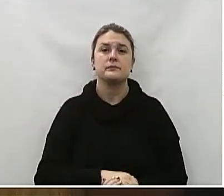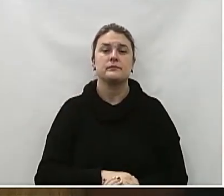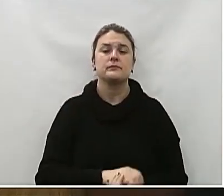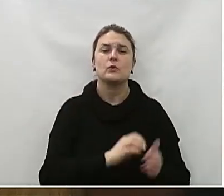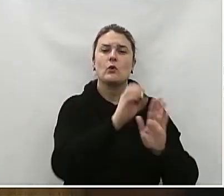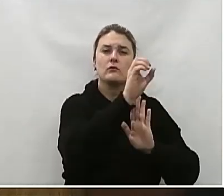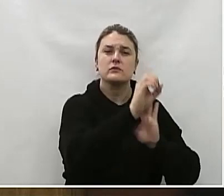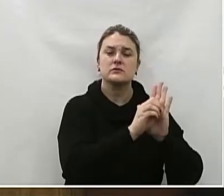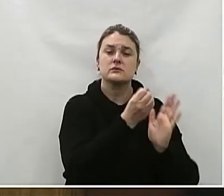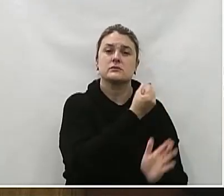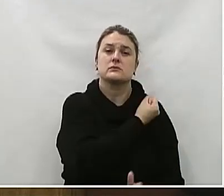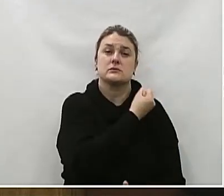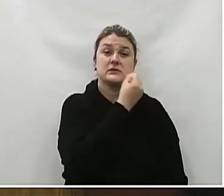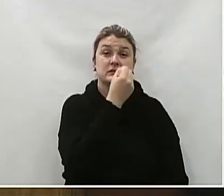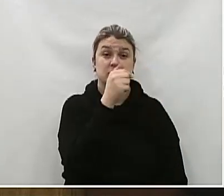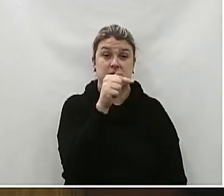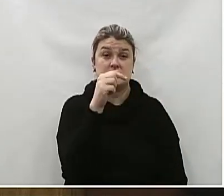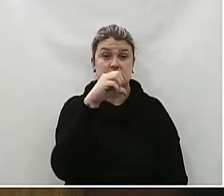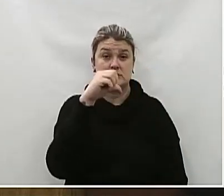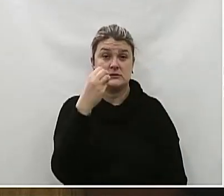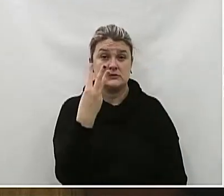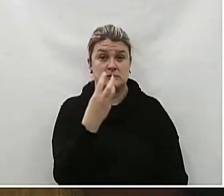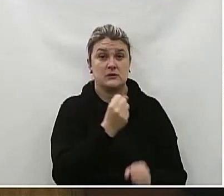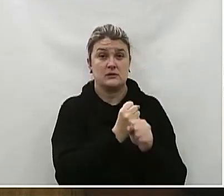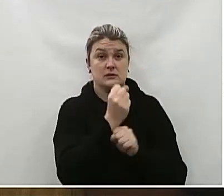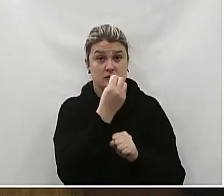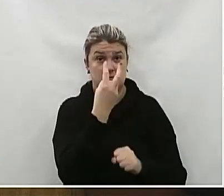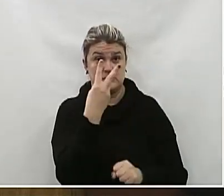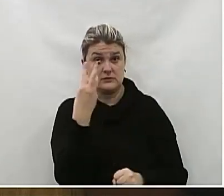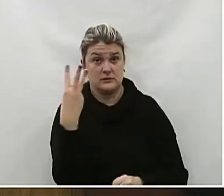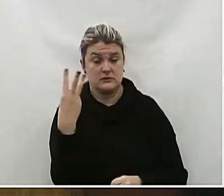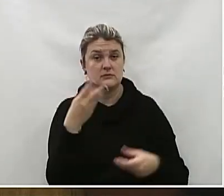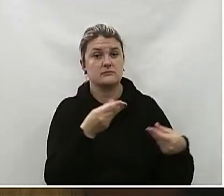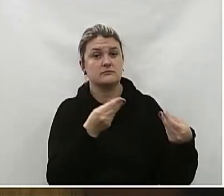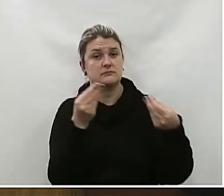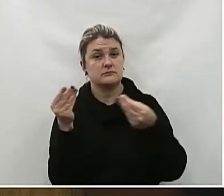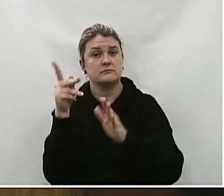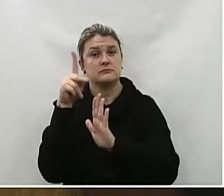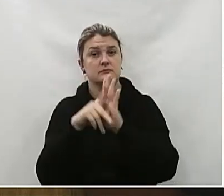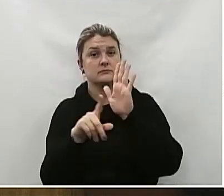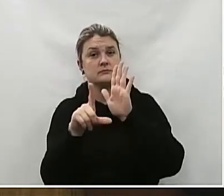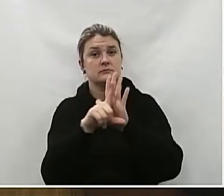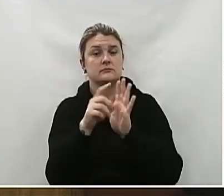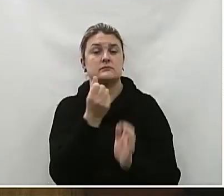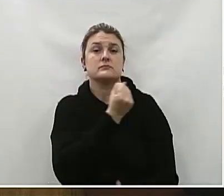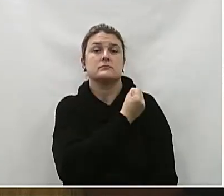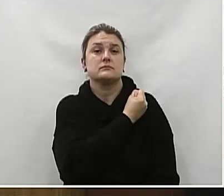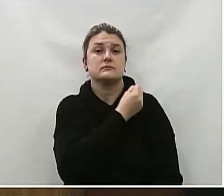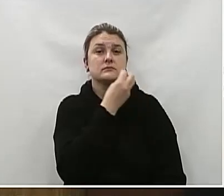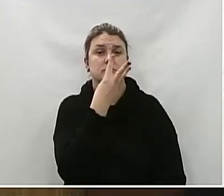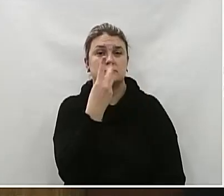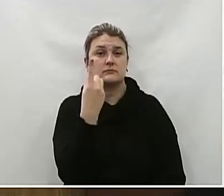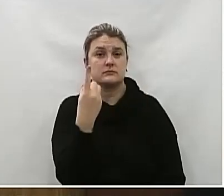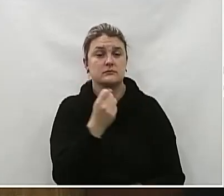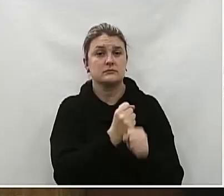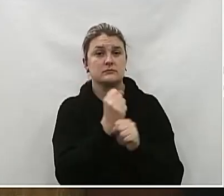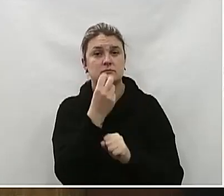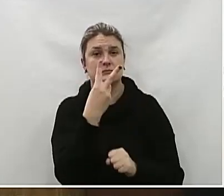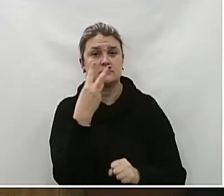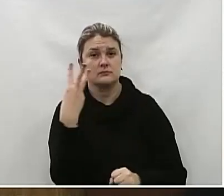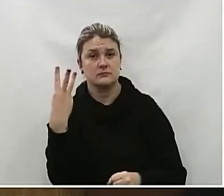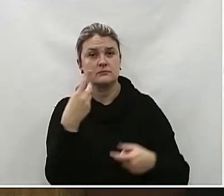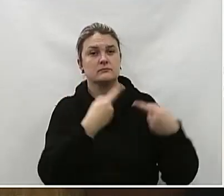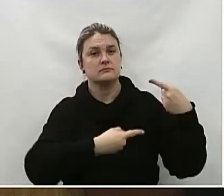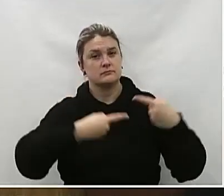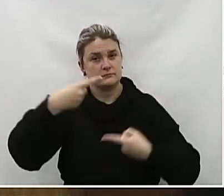Ofício de número 793 de 2023 Encaminha projeto de lei ordinária de número 31 de 2023